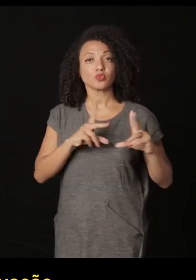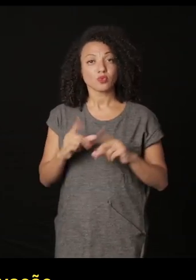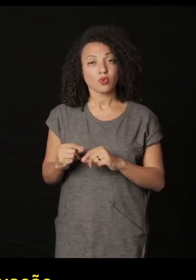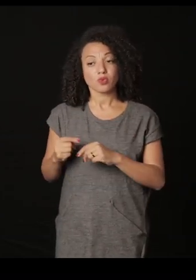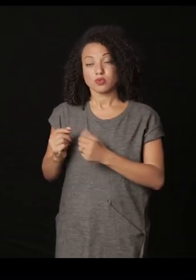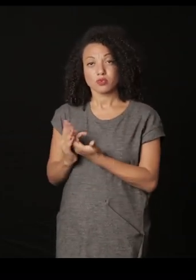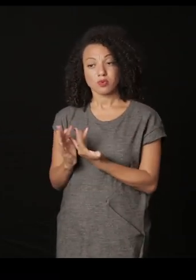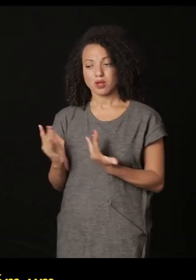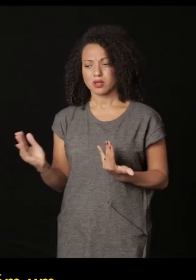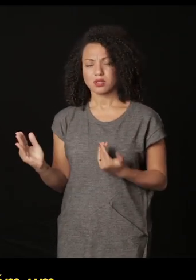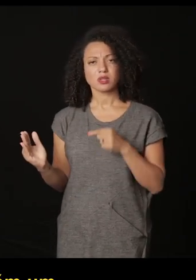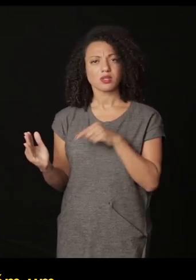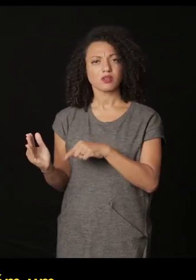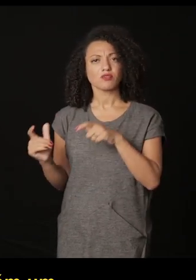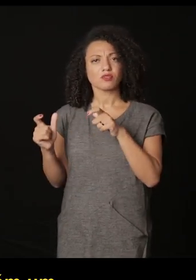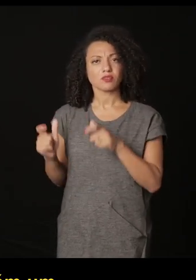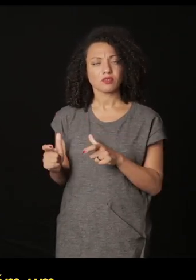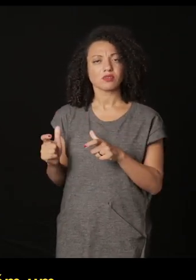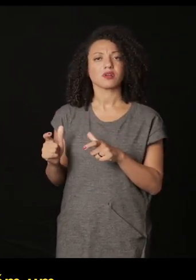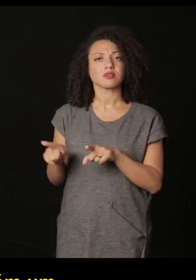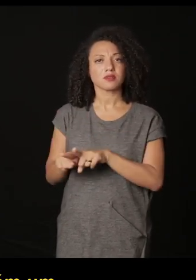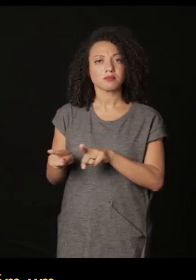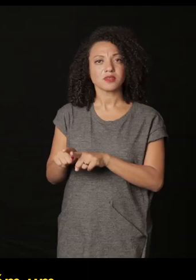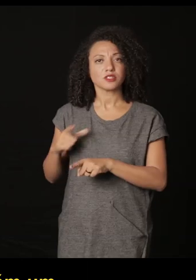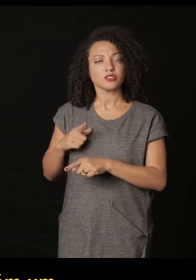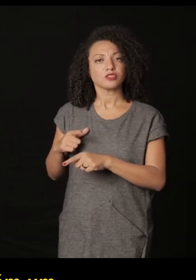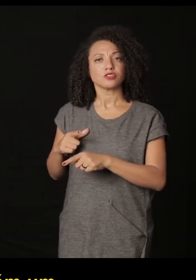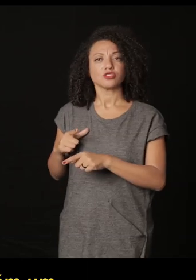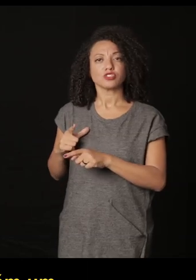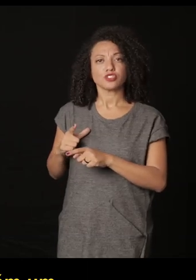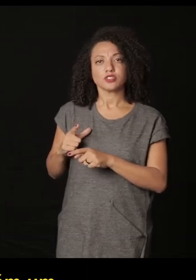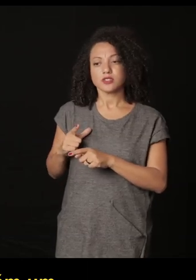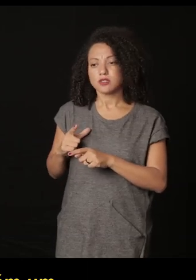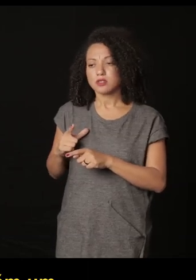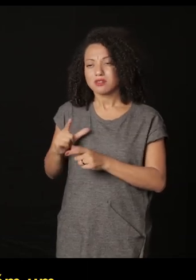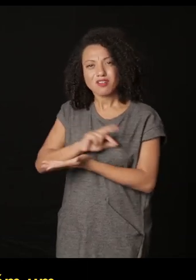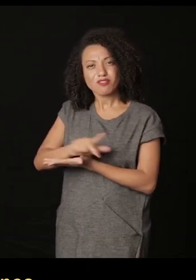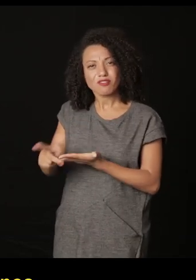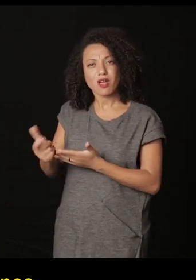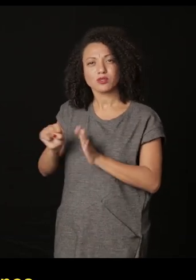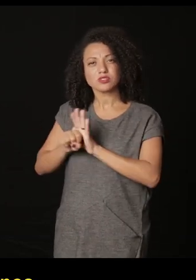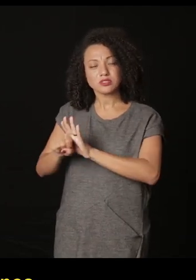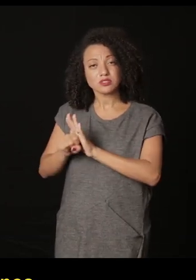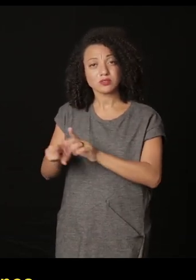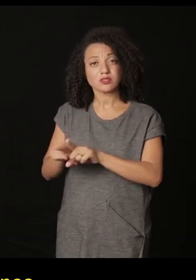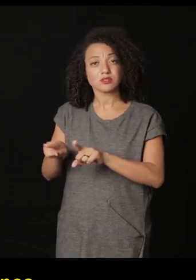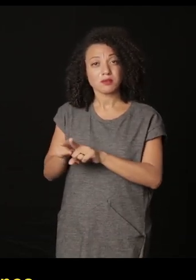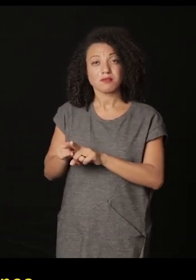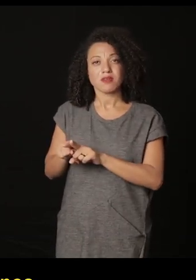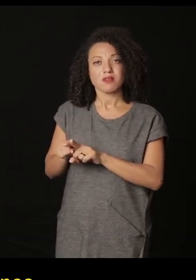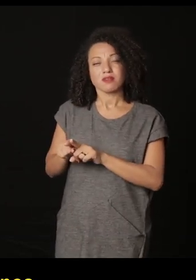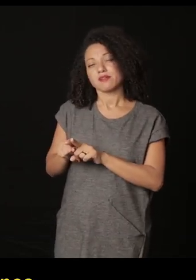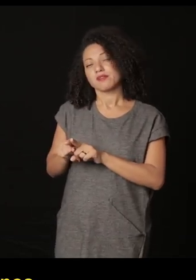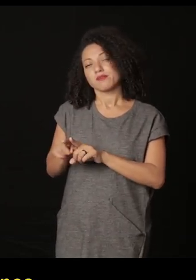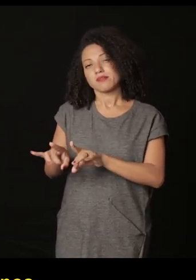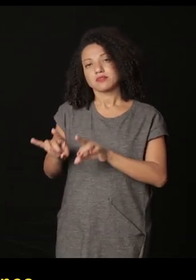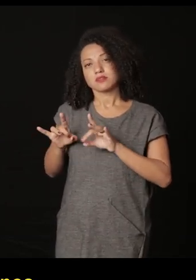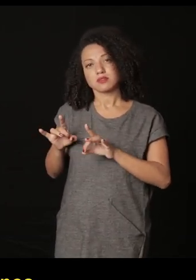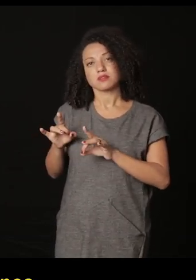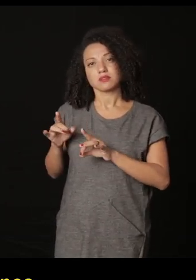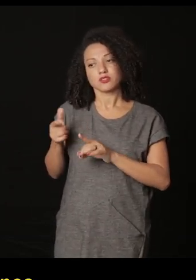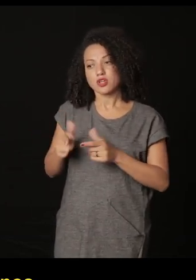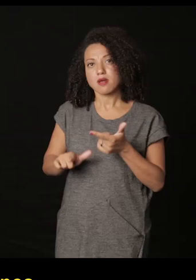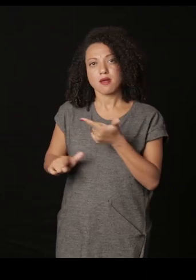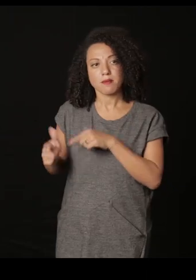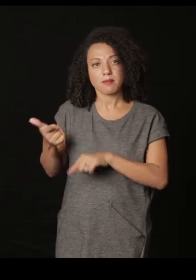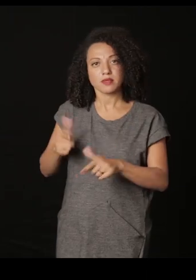impressões todo o arquivo pressupõe também um lugar de consignação um lugar de reunião dos signos e uma técnica de